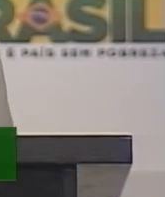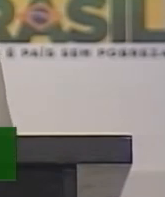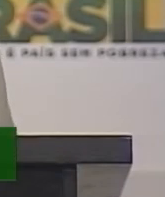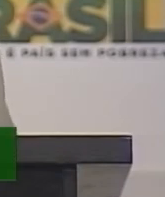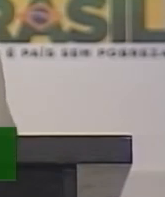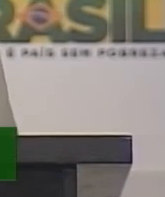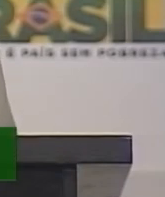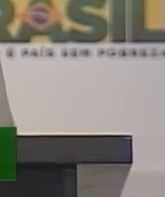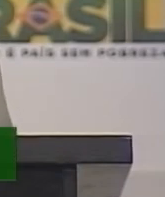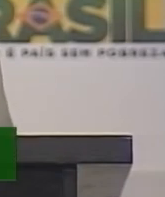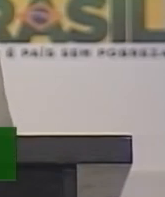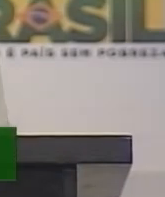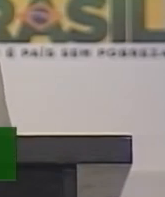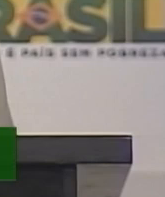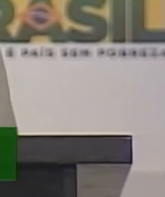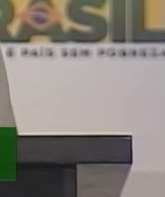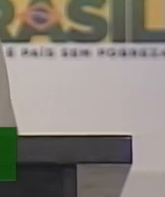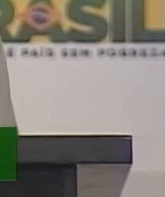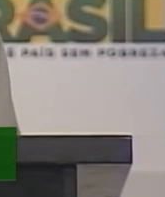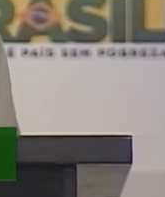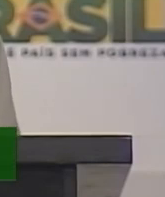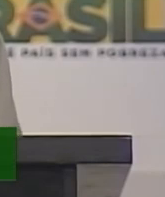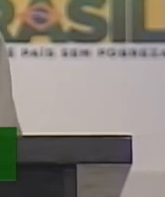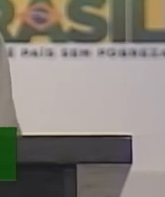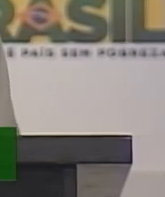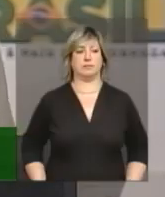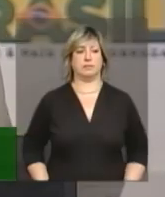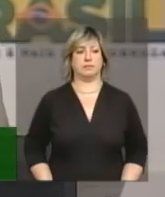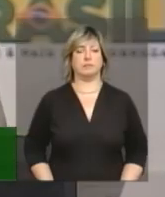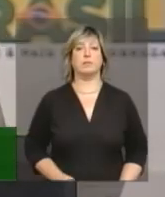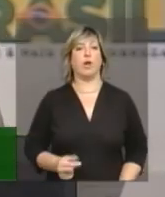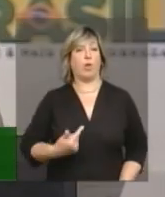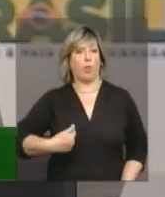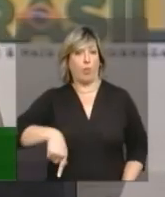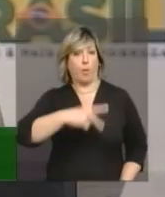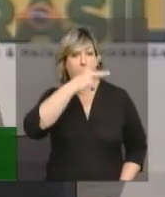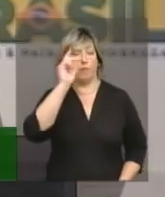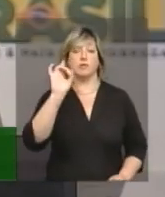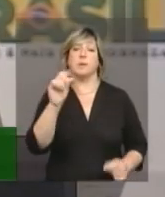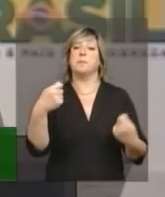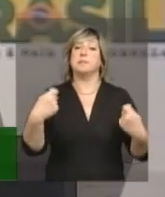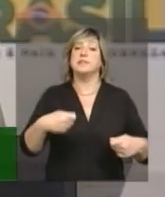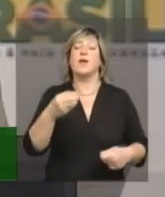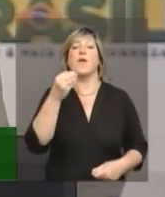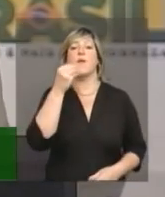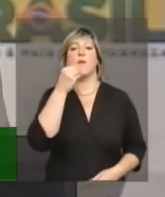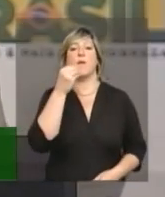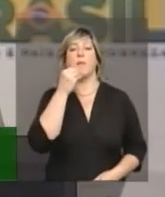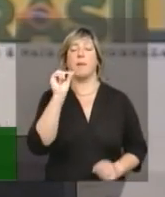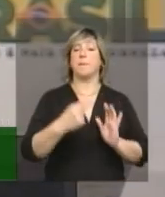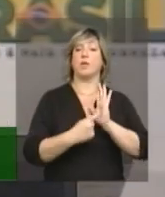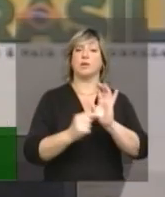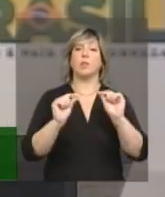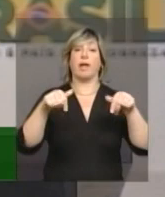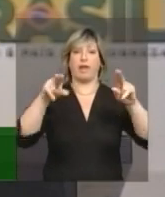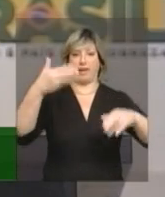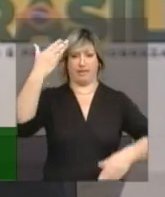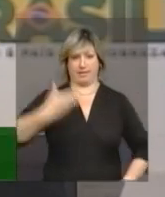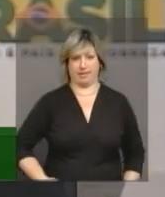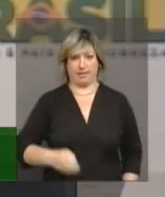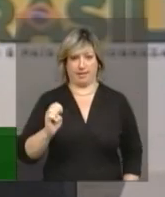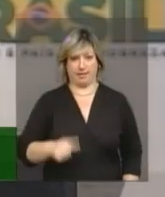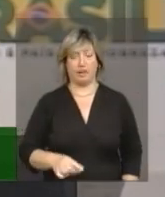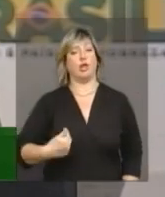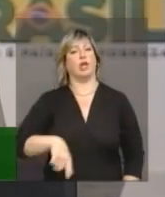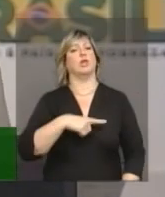fazer alguma coisa. Então, todas lá da cooperativa, nós voltamos a estudar, estamos cursando administração,